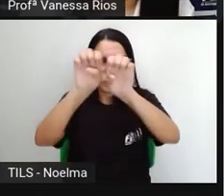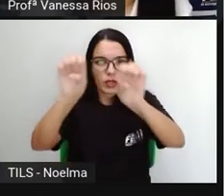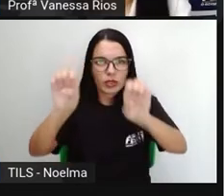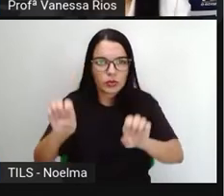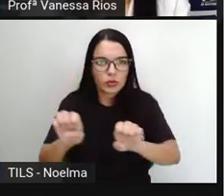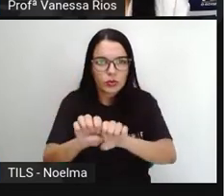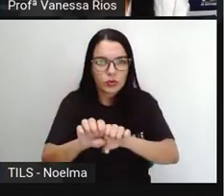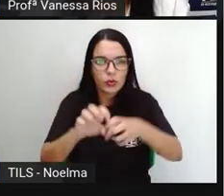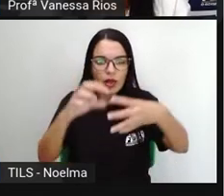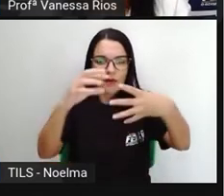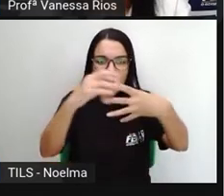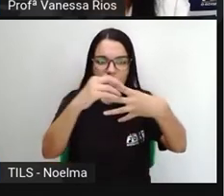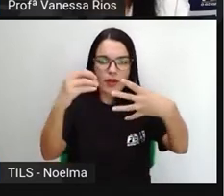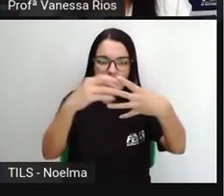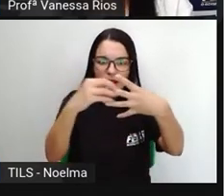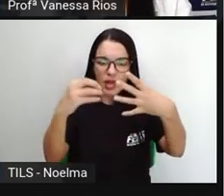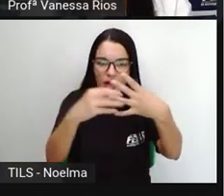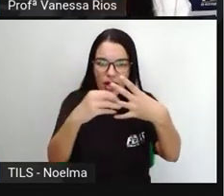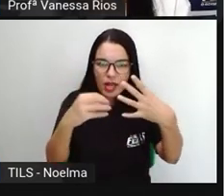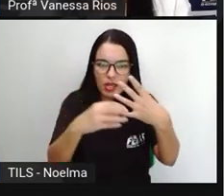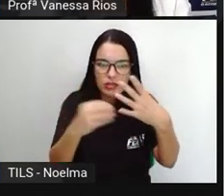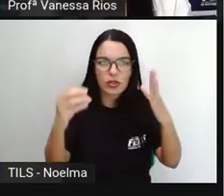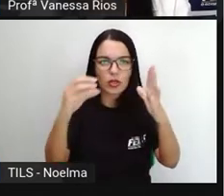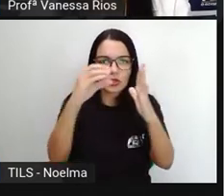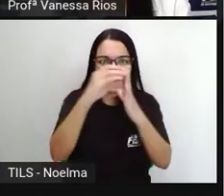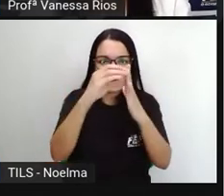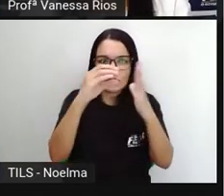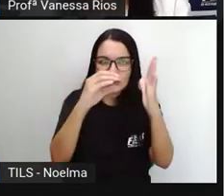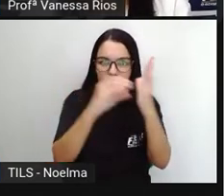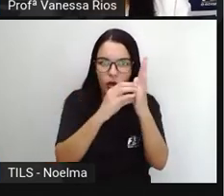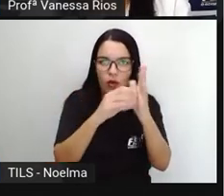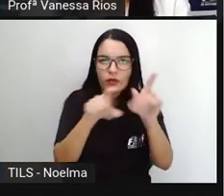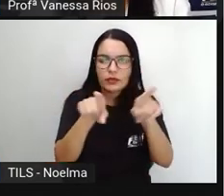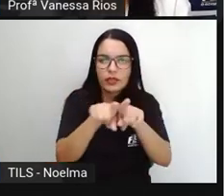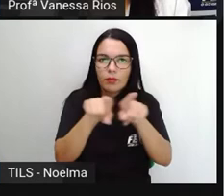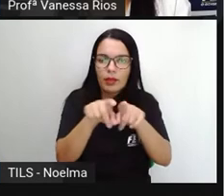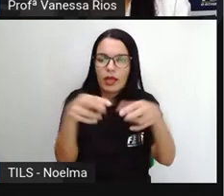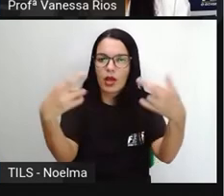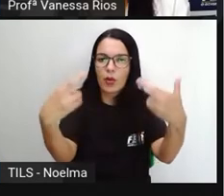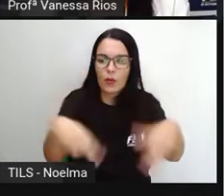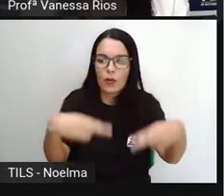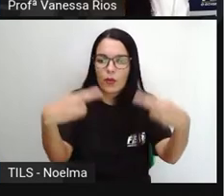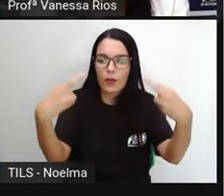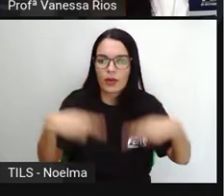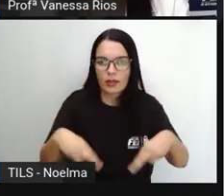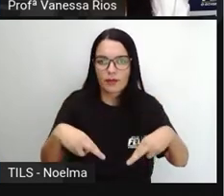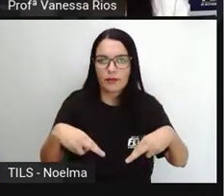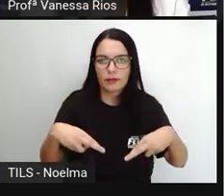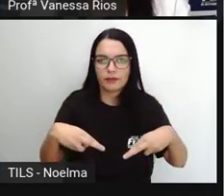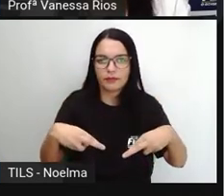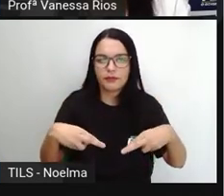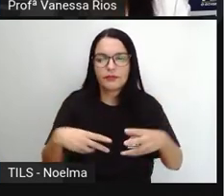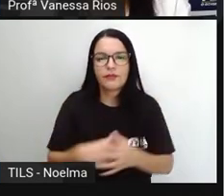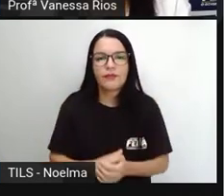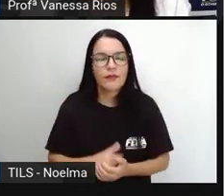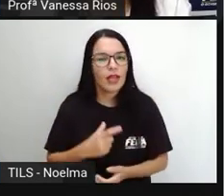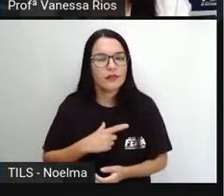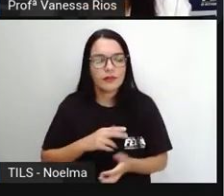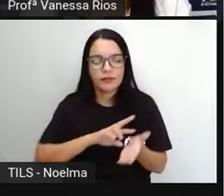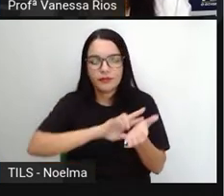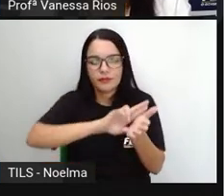rima e ritmo. E aí a gente já percebe que dentro dos mais diversos temas que um poema pode